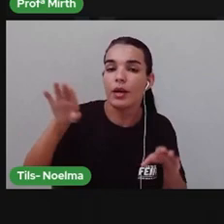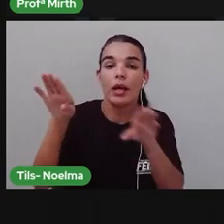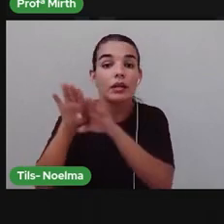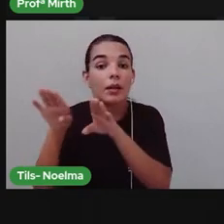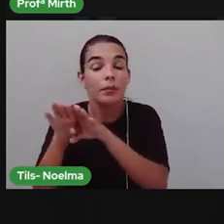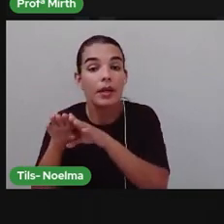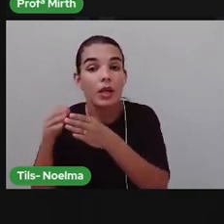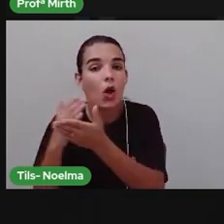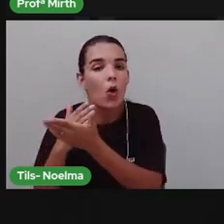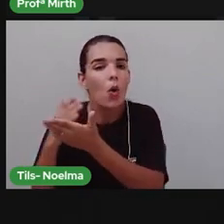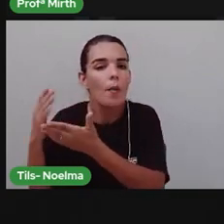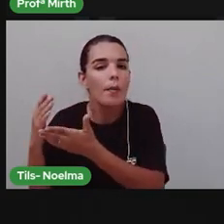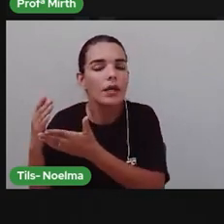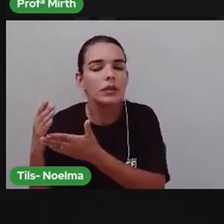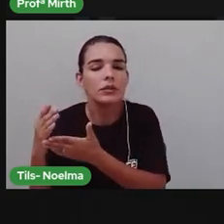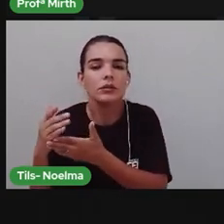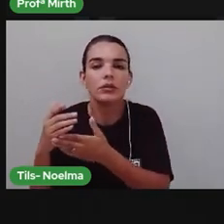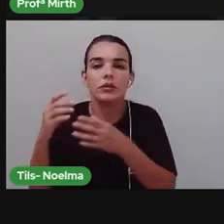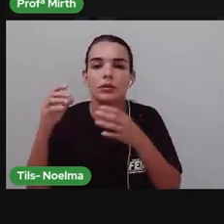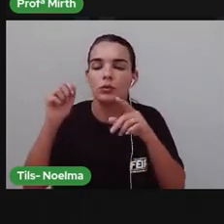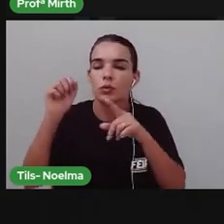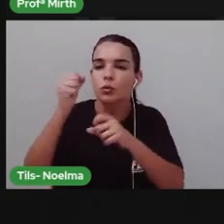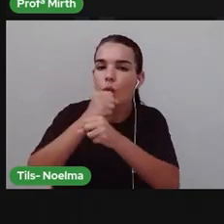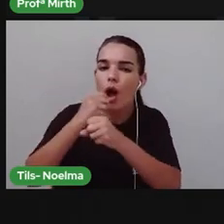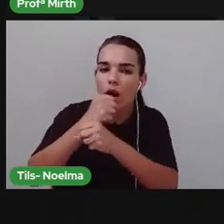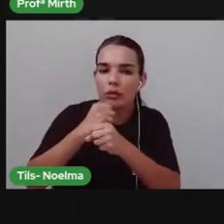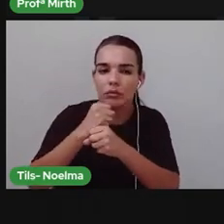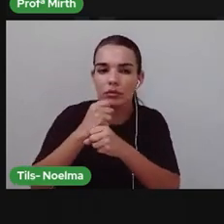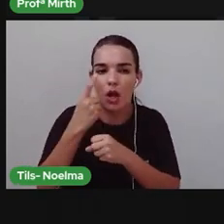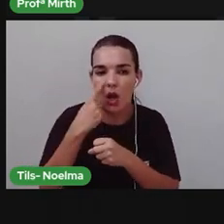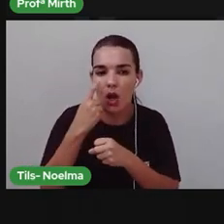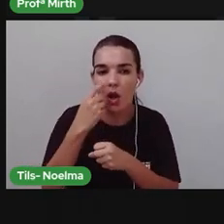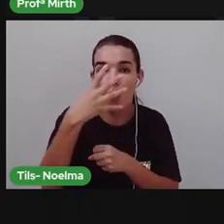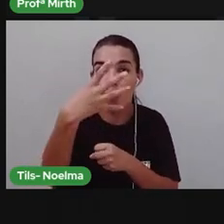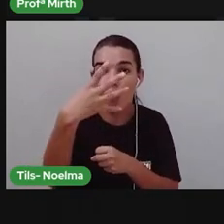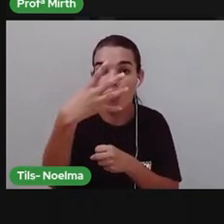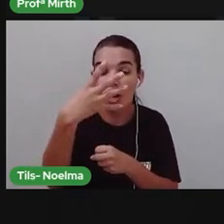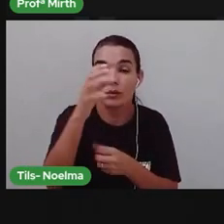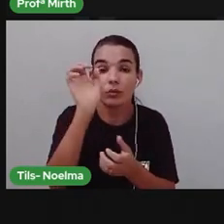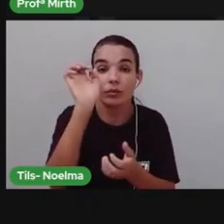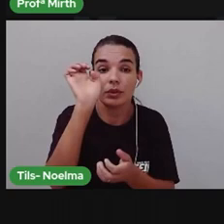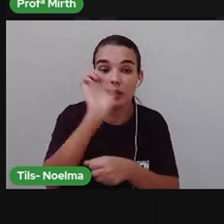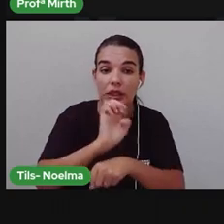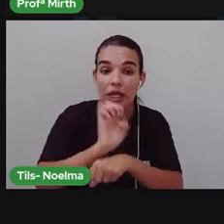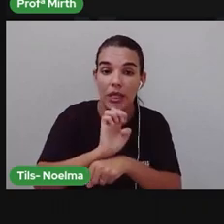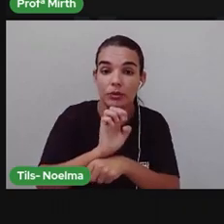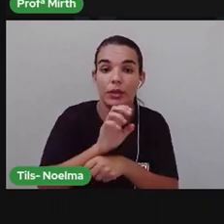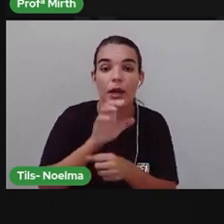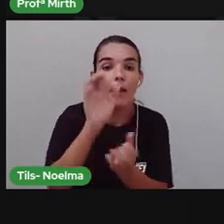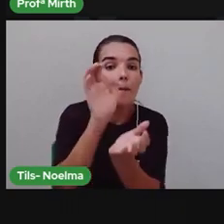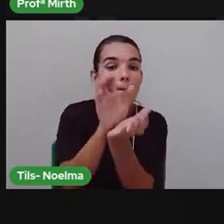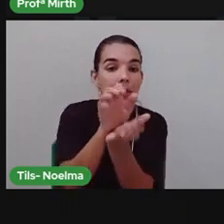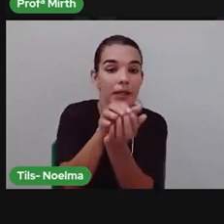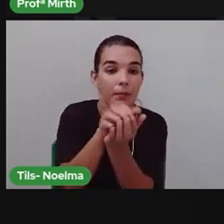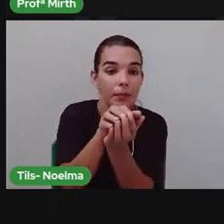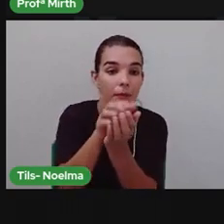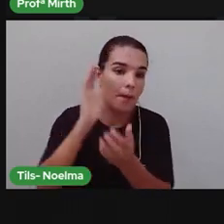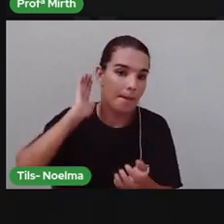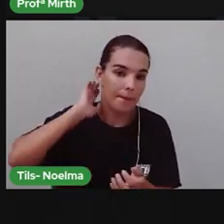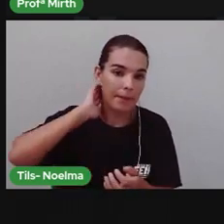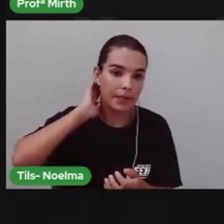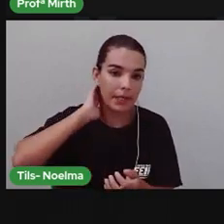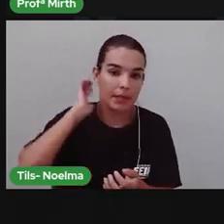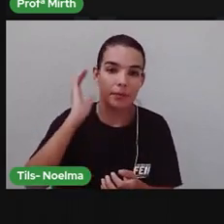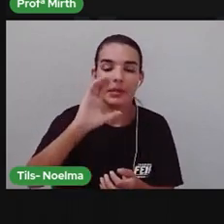No começo de 2011 Nós percorremos Quatro estados Pernambuco Paraíba Rio Grande do Norte E Ceará